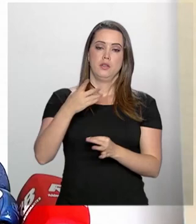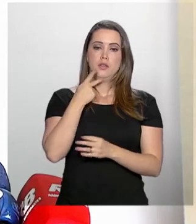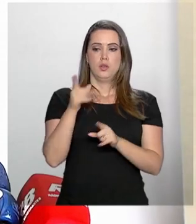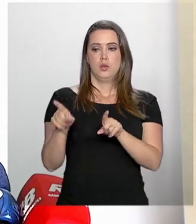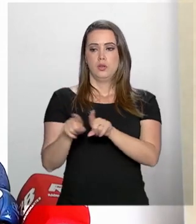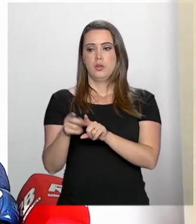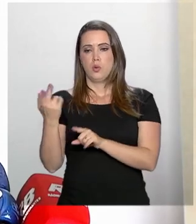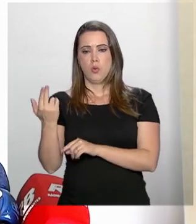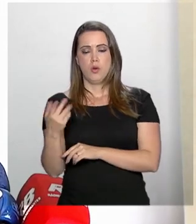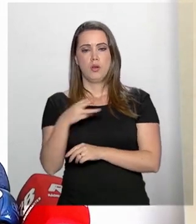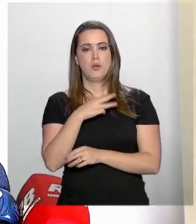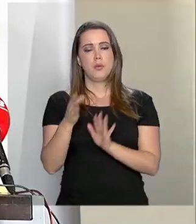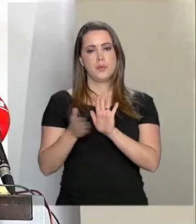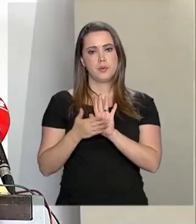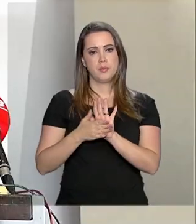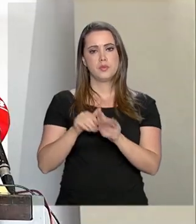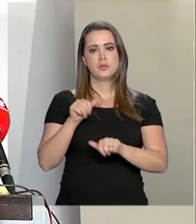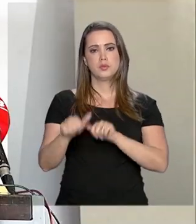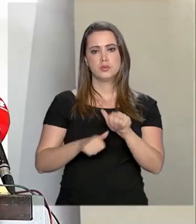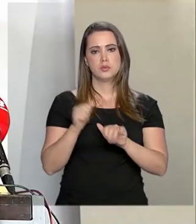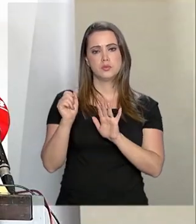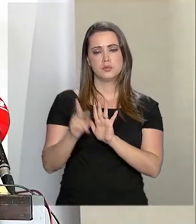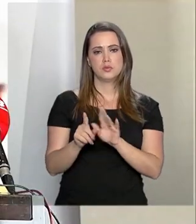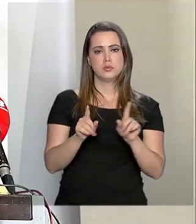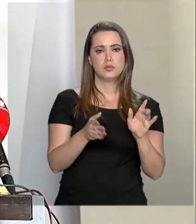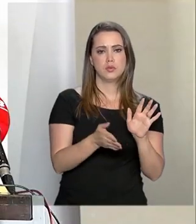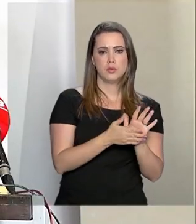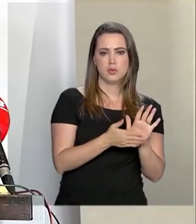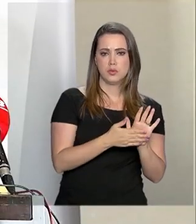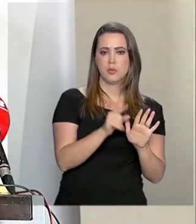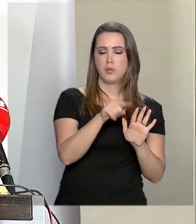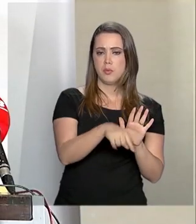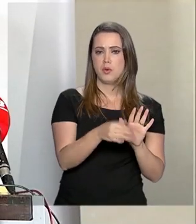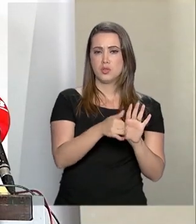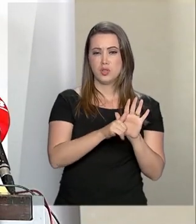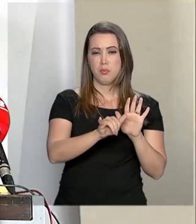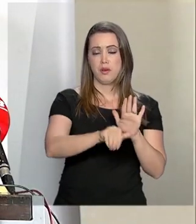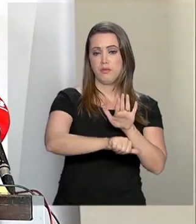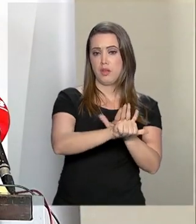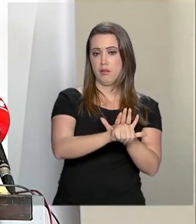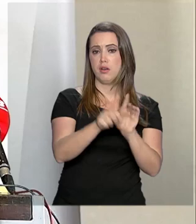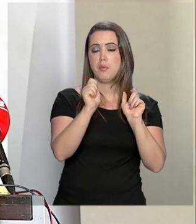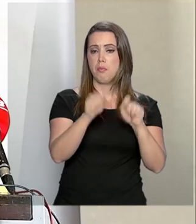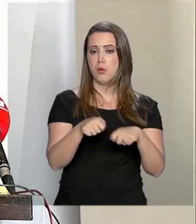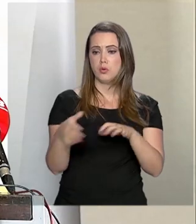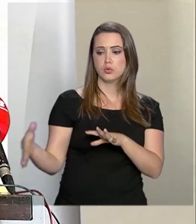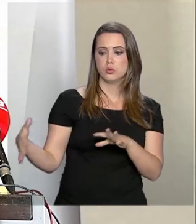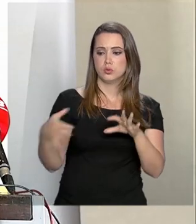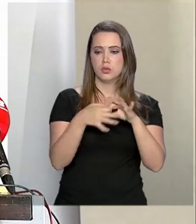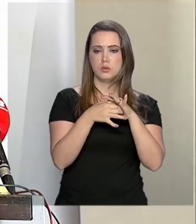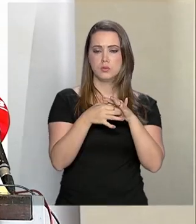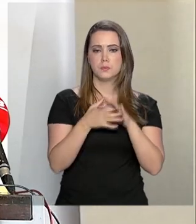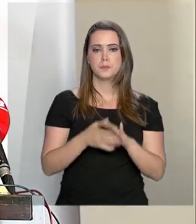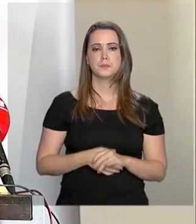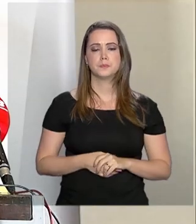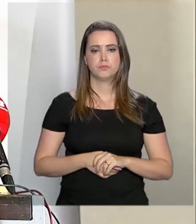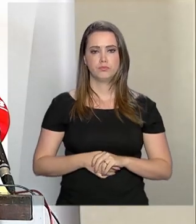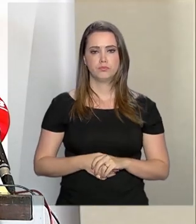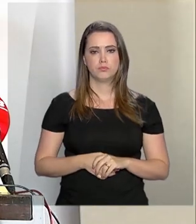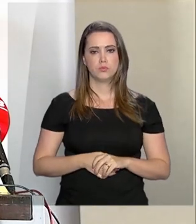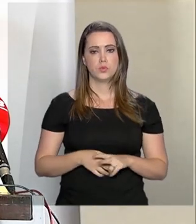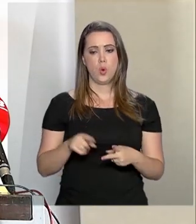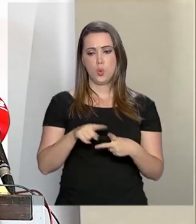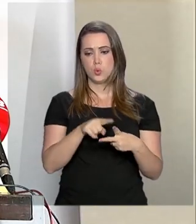proposta de reforma da Previdência quanto o projeto anticrime podem ser enfrentados em conjunto. As duas